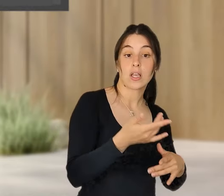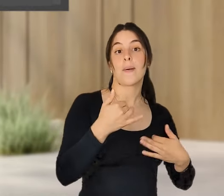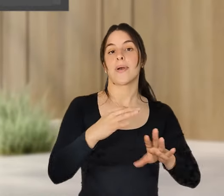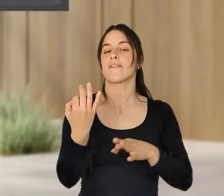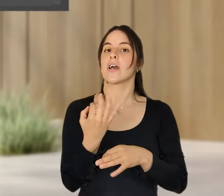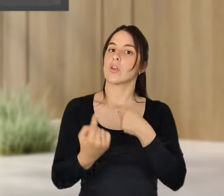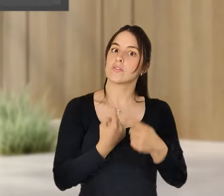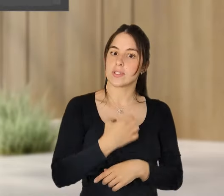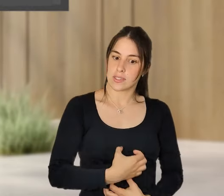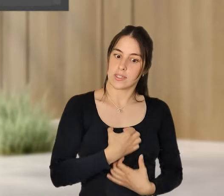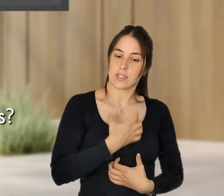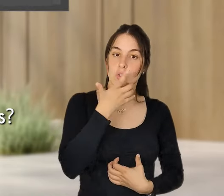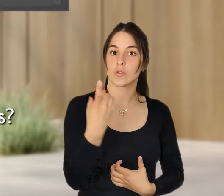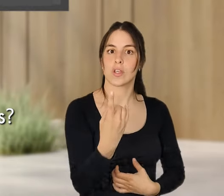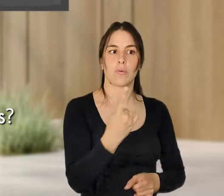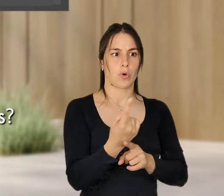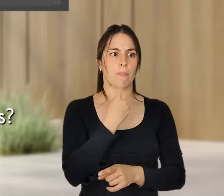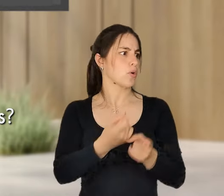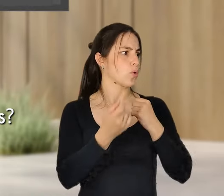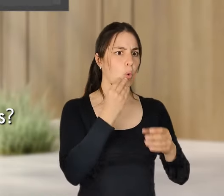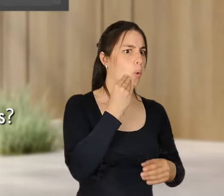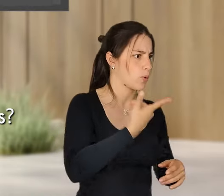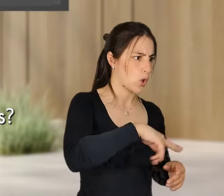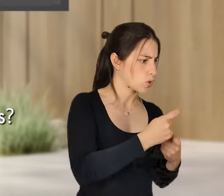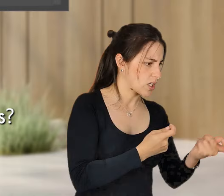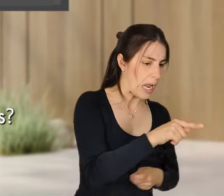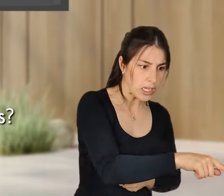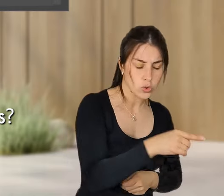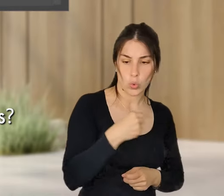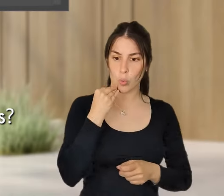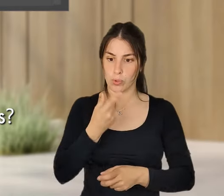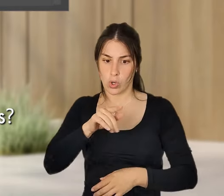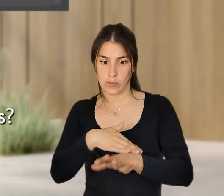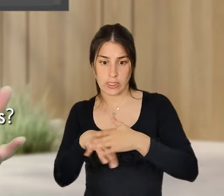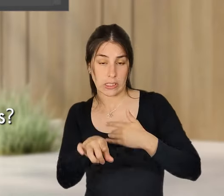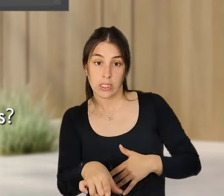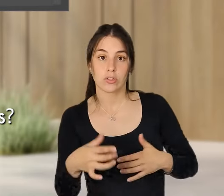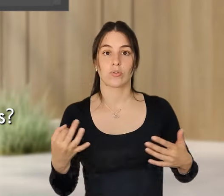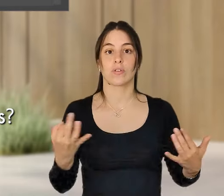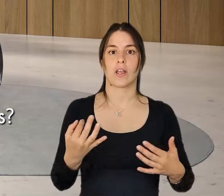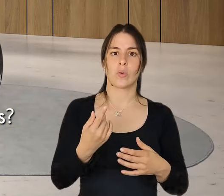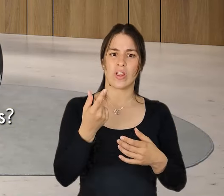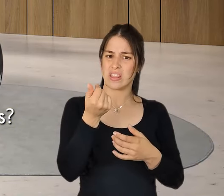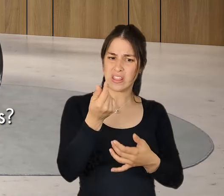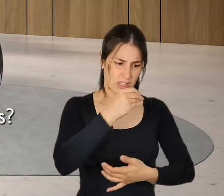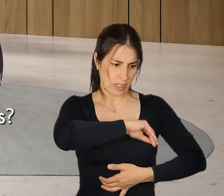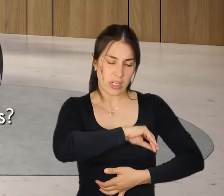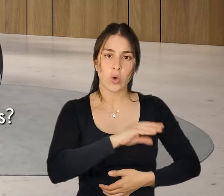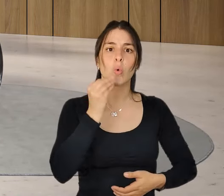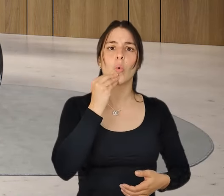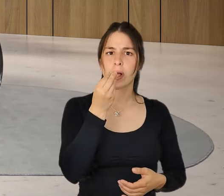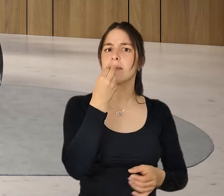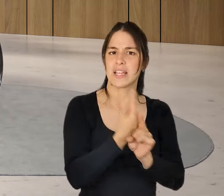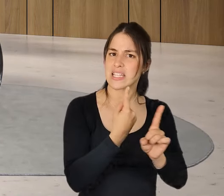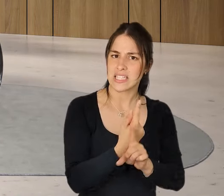de facto tem-se muitas perguntas, como é que vamos nos organizar isto, as férias, os subsídios de emprego, de alimentação,